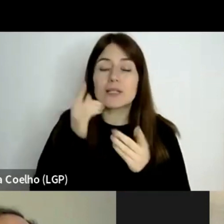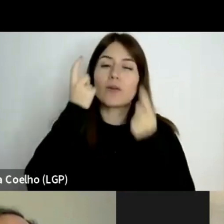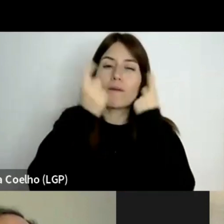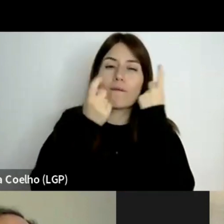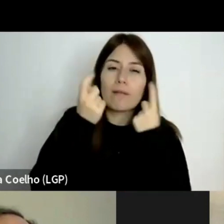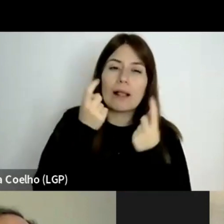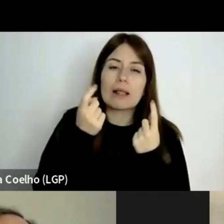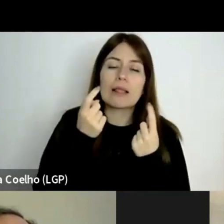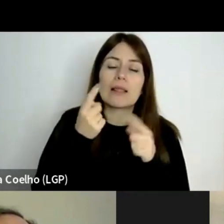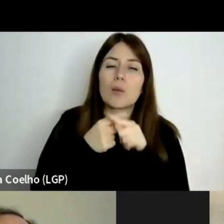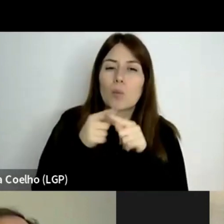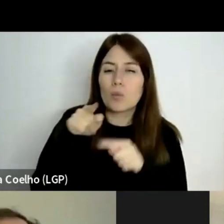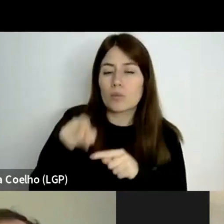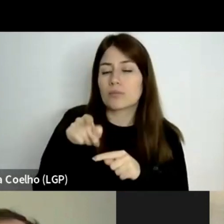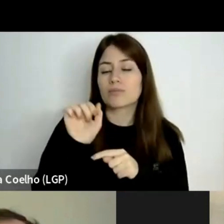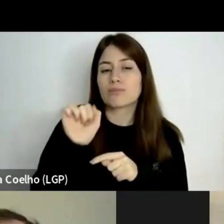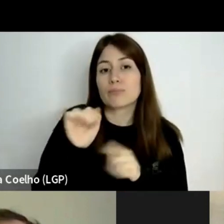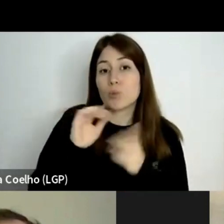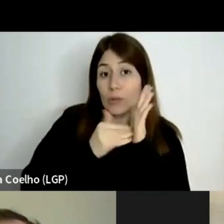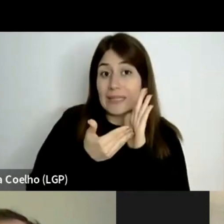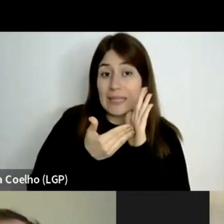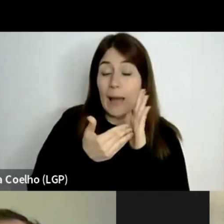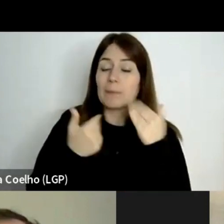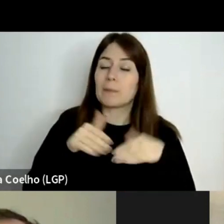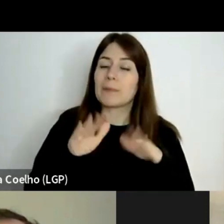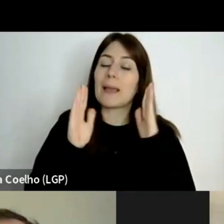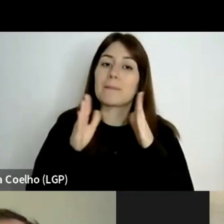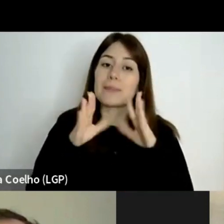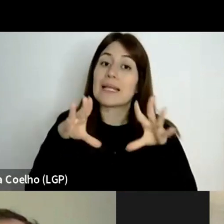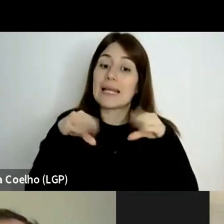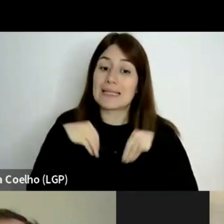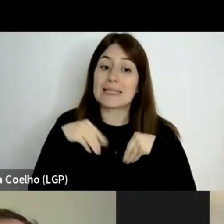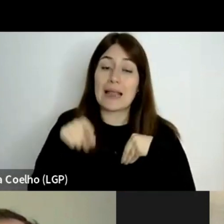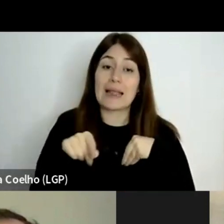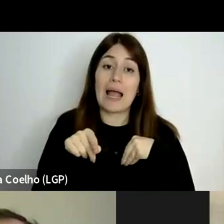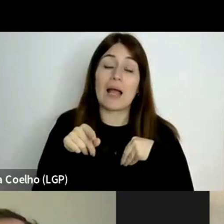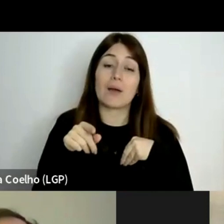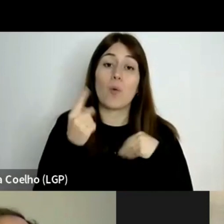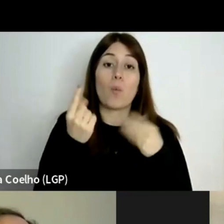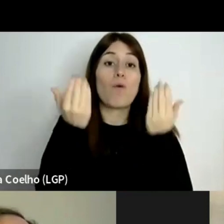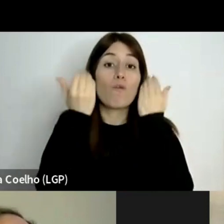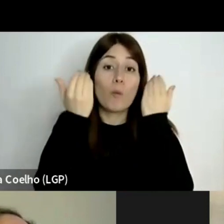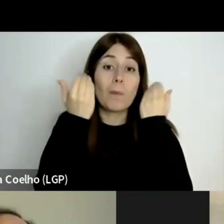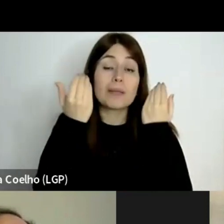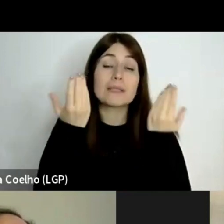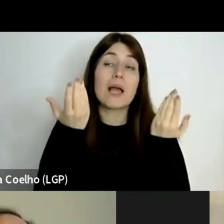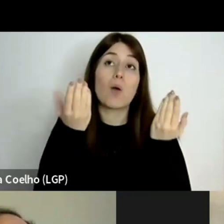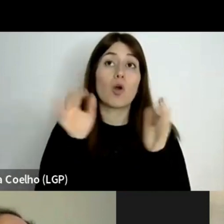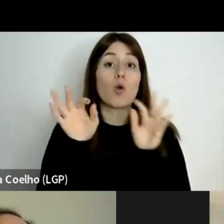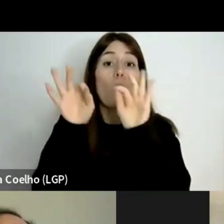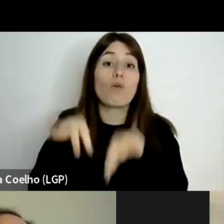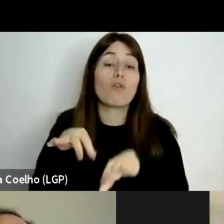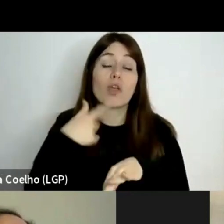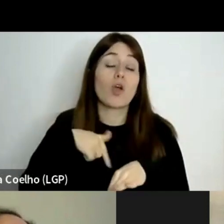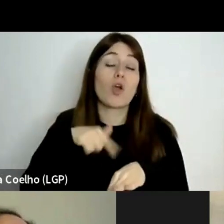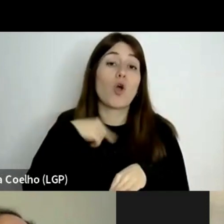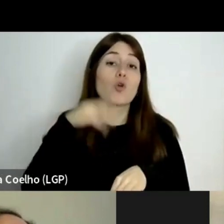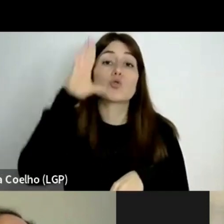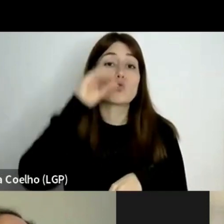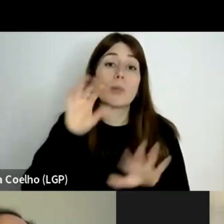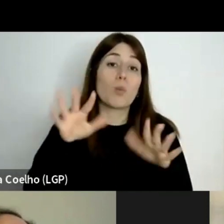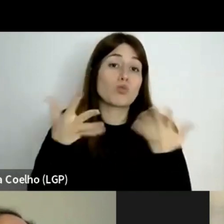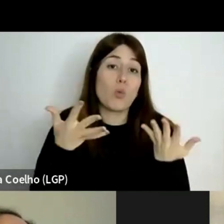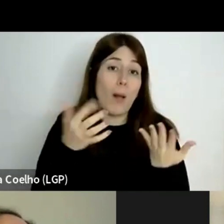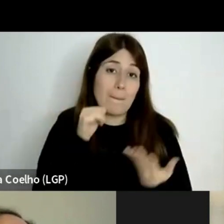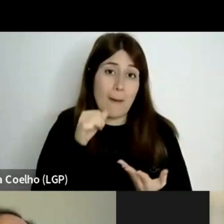preciso aceitá-los como um dado cujo fim ainda não se vislumbrava. Fim de